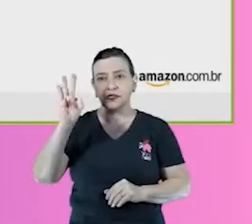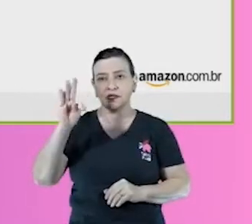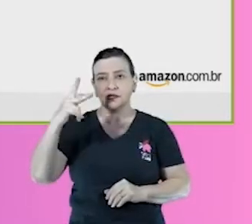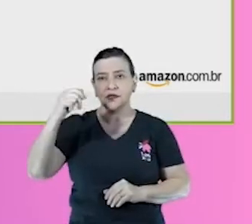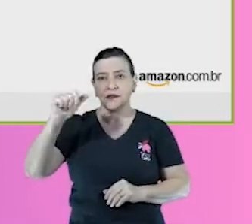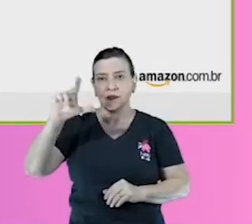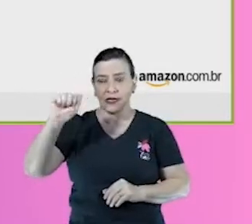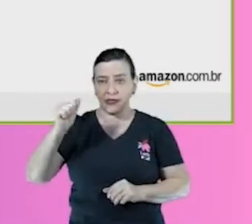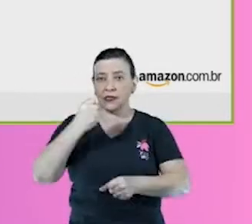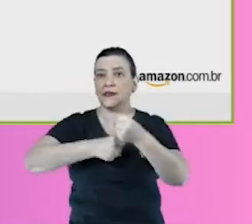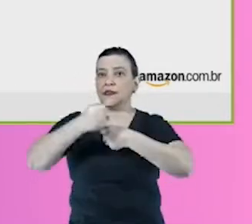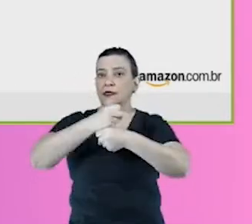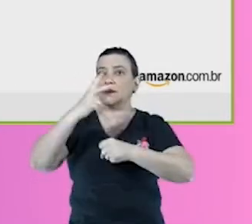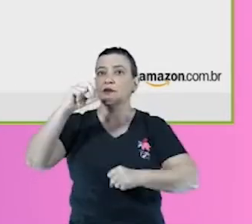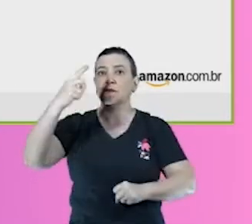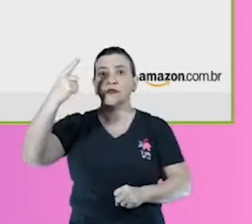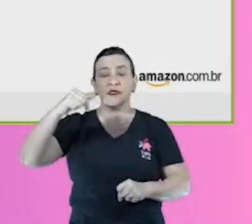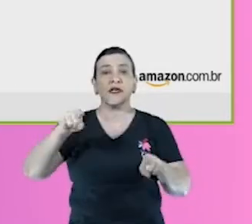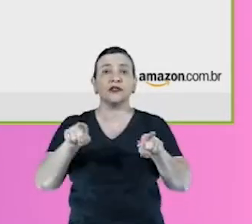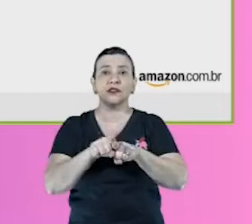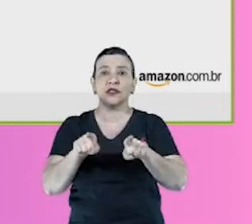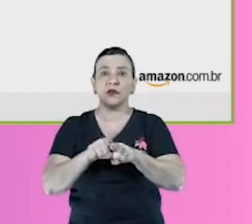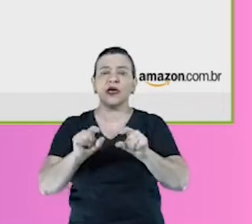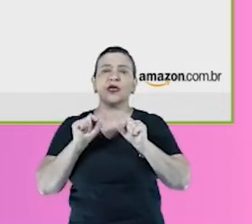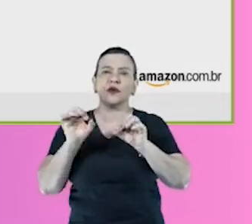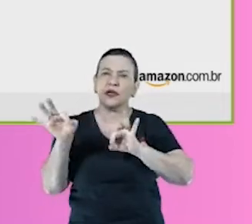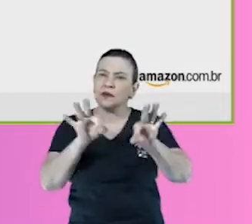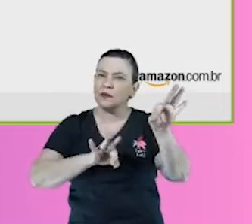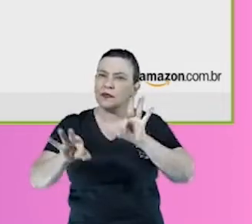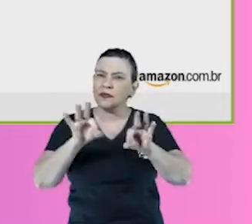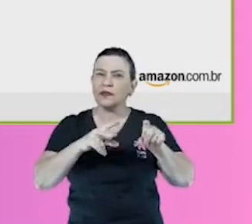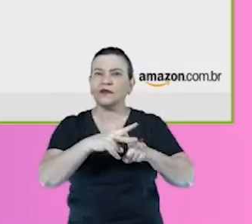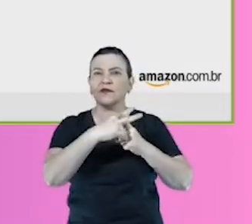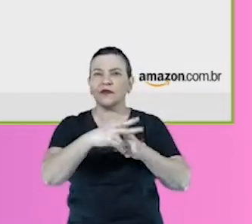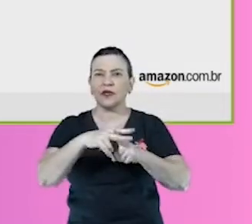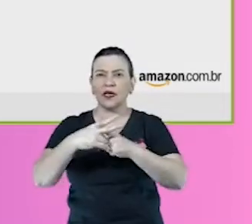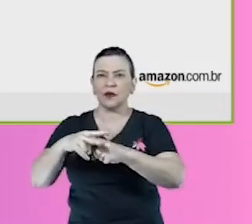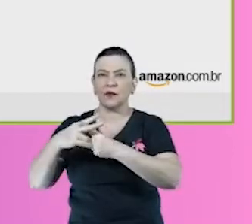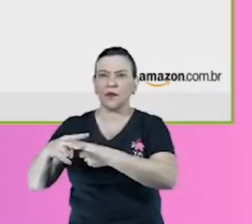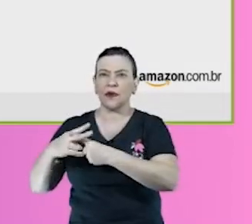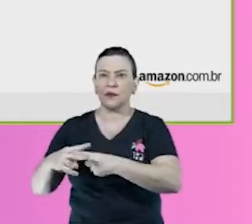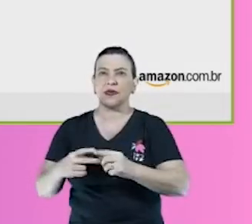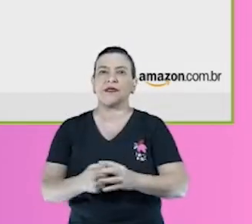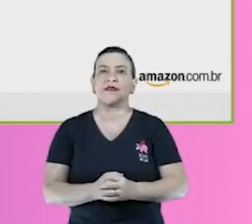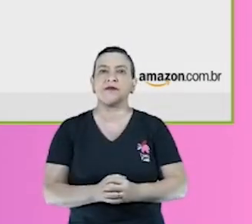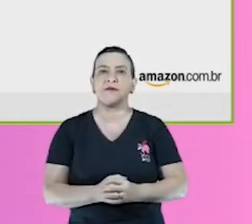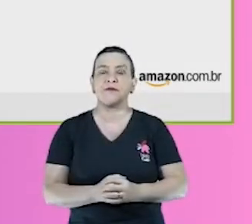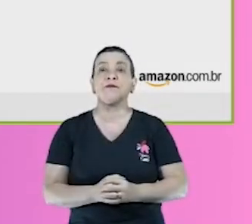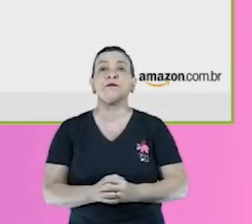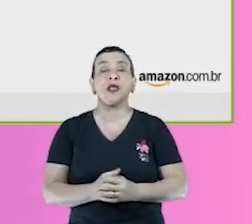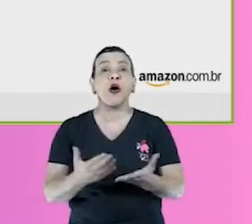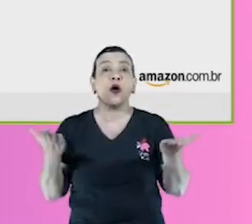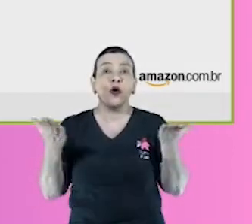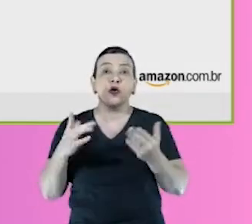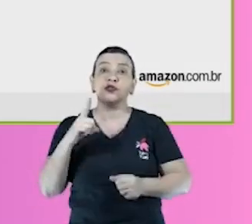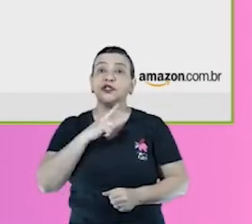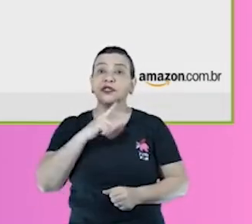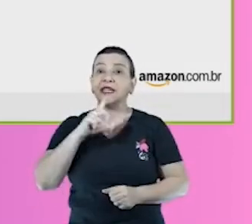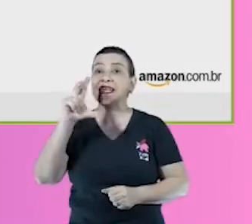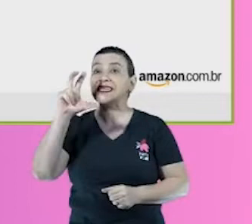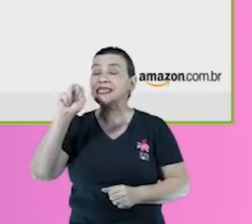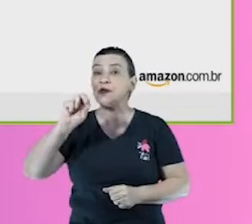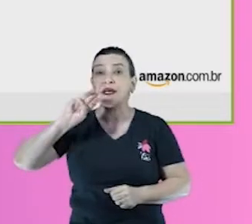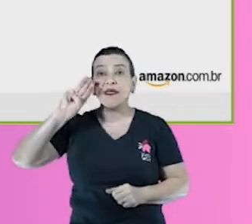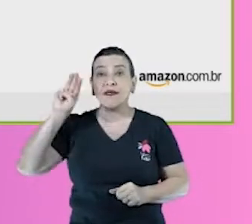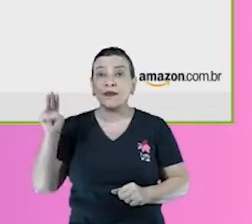e desde então, novidades de ferramentas e novos programas vêm sendo lançados a cada ano, né. Então hoje a gente tem mais de 50 milhões